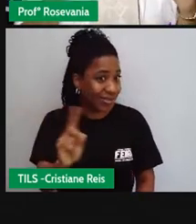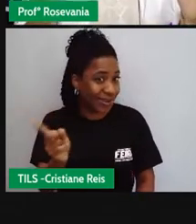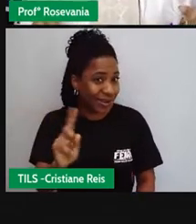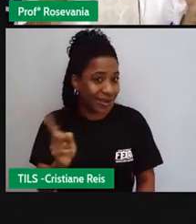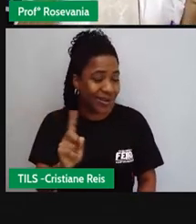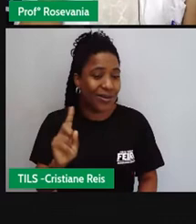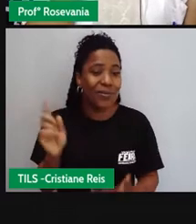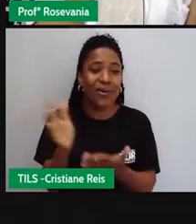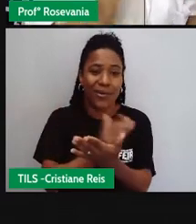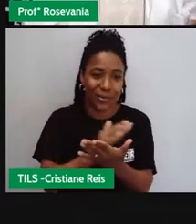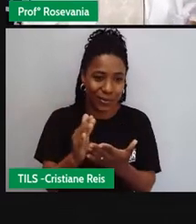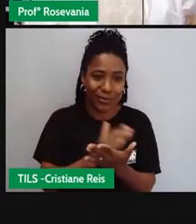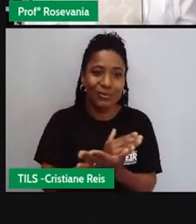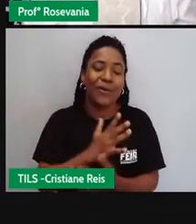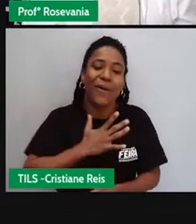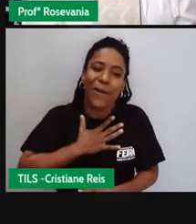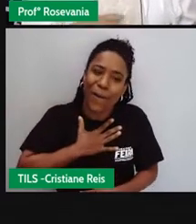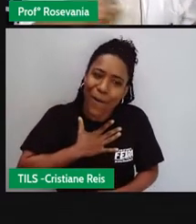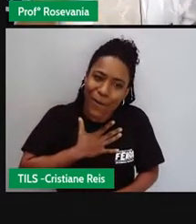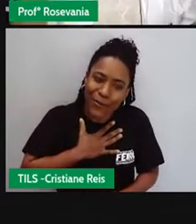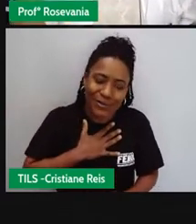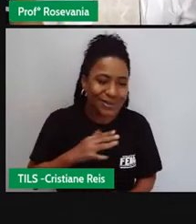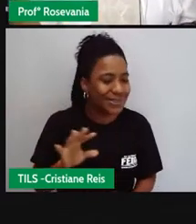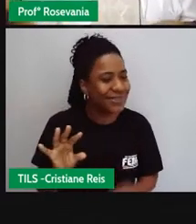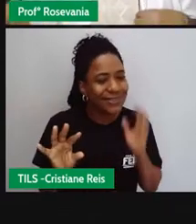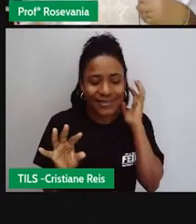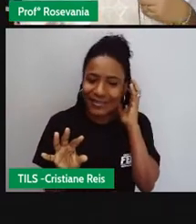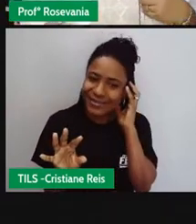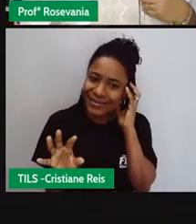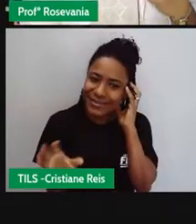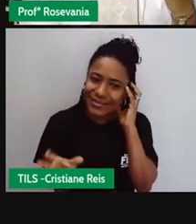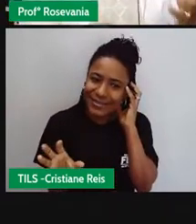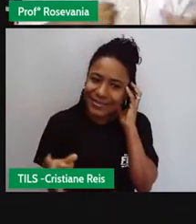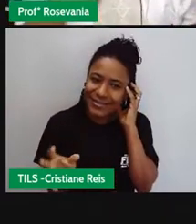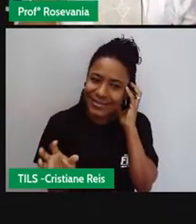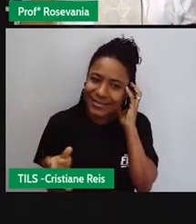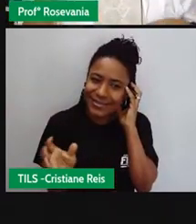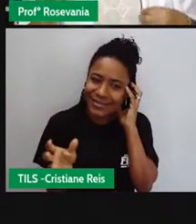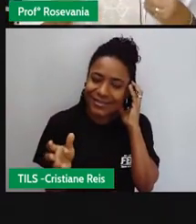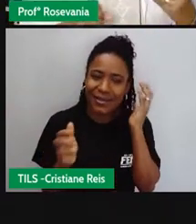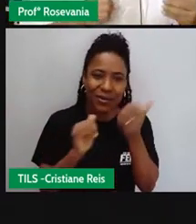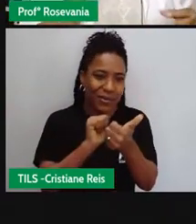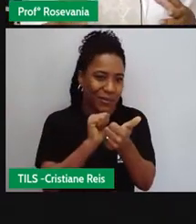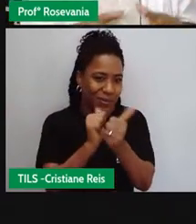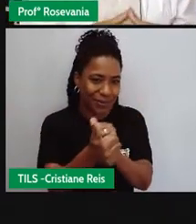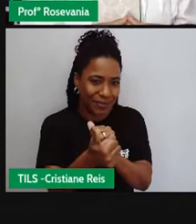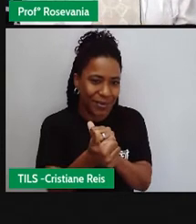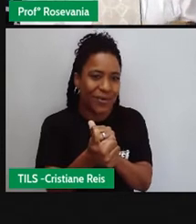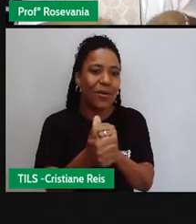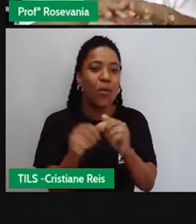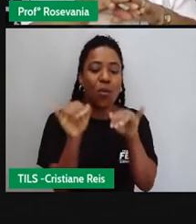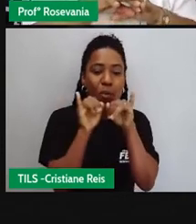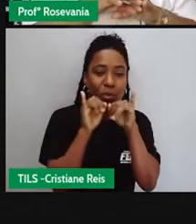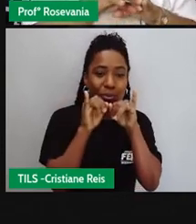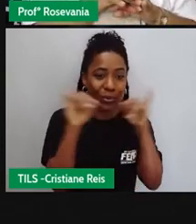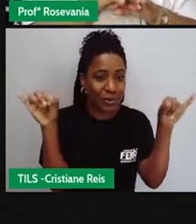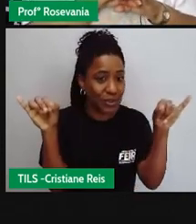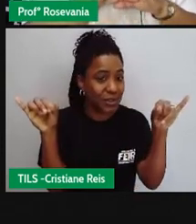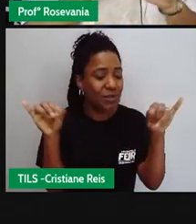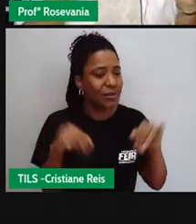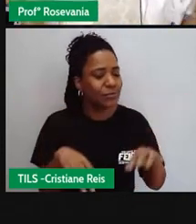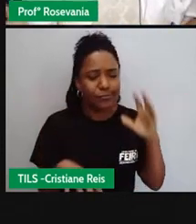aqueles adentos do radinho, principalmente para ouvir o futebol, com as notícias, tem gente que